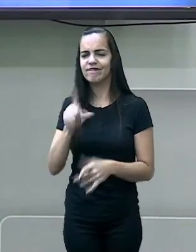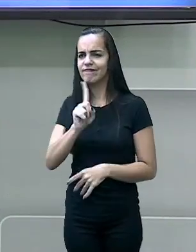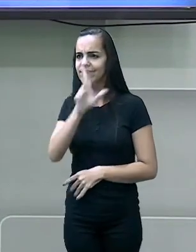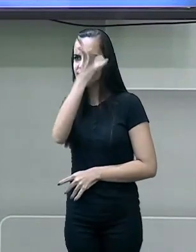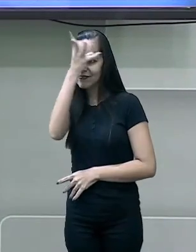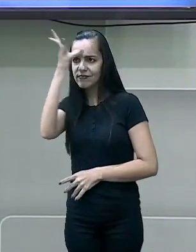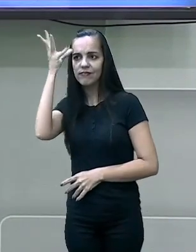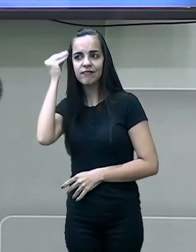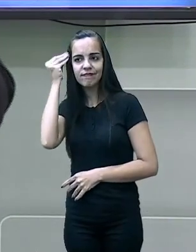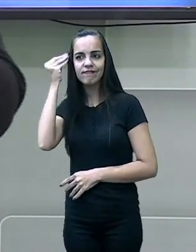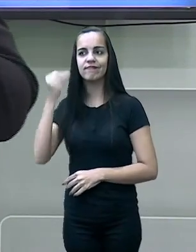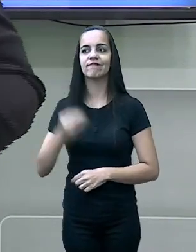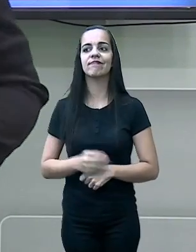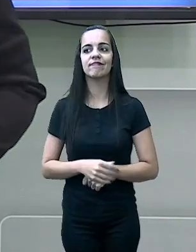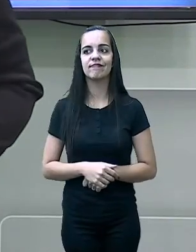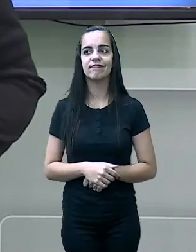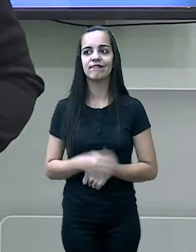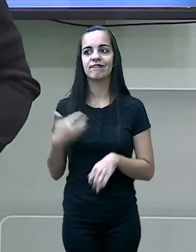esqueça de